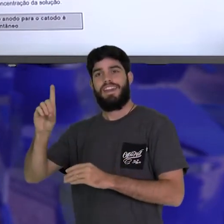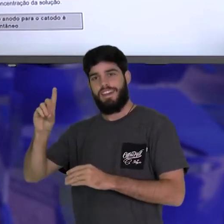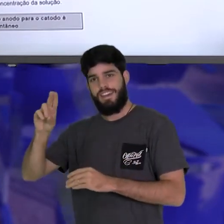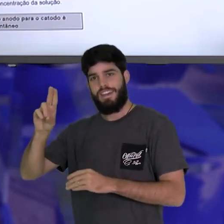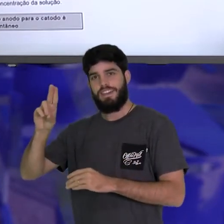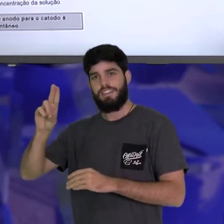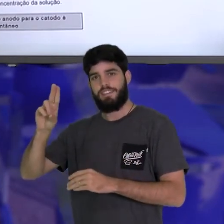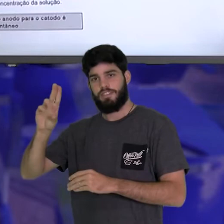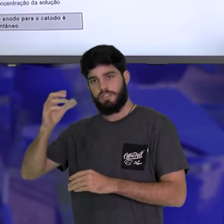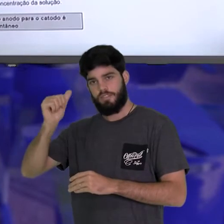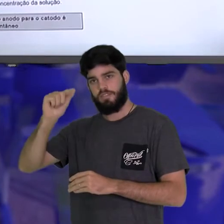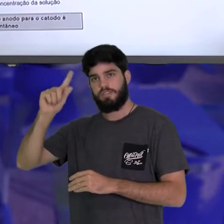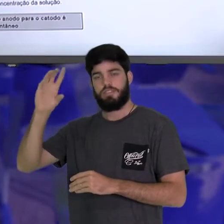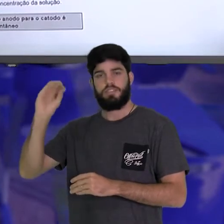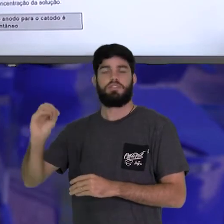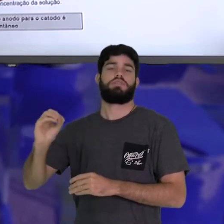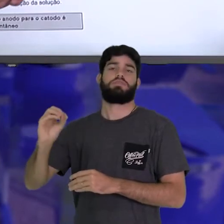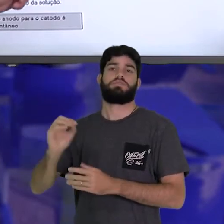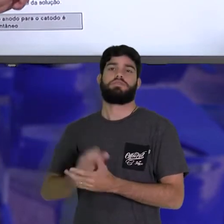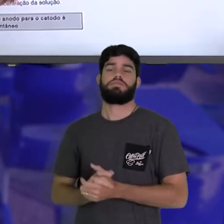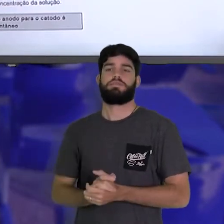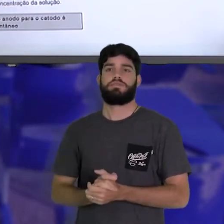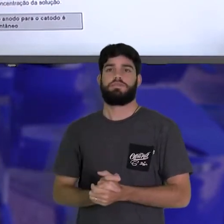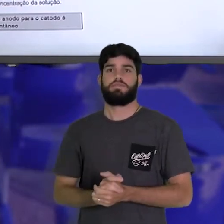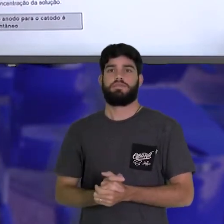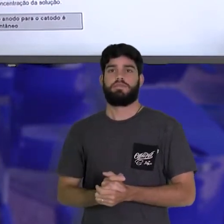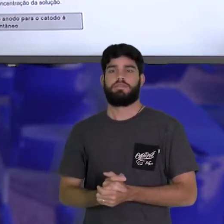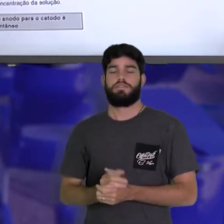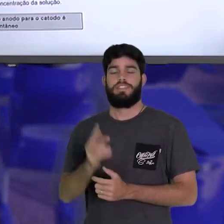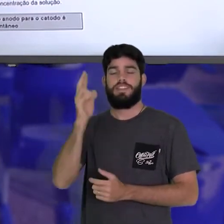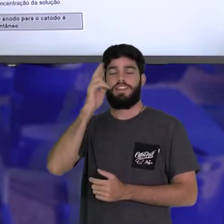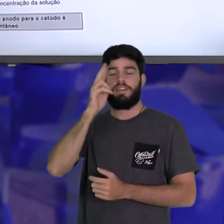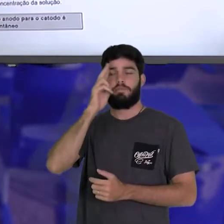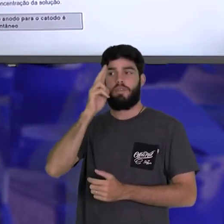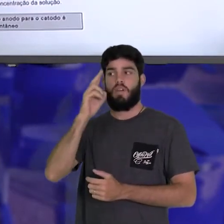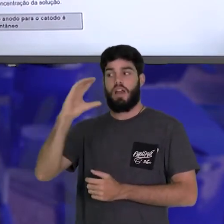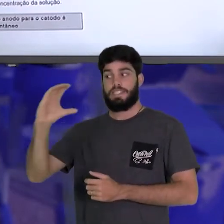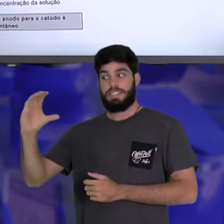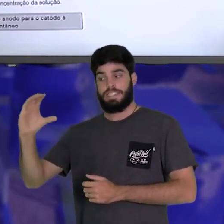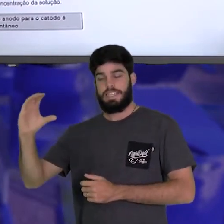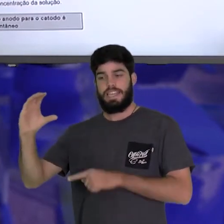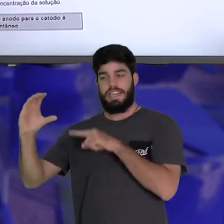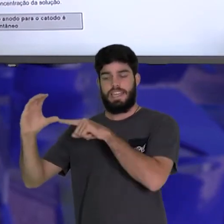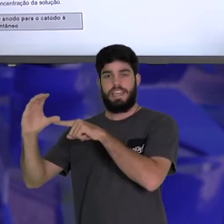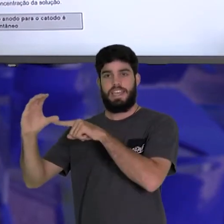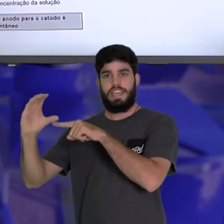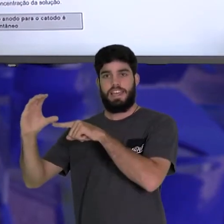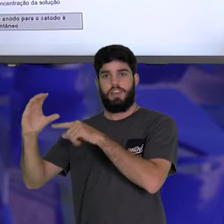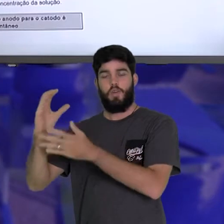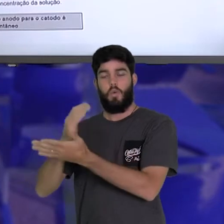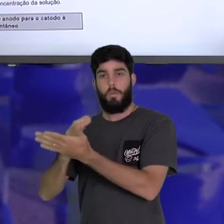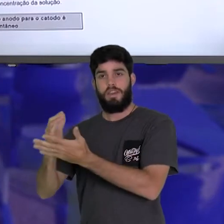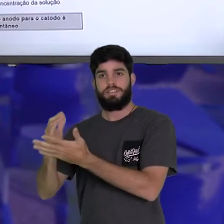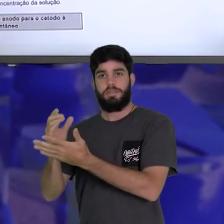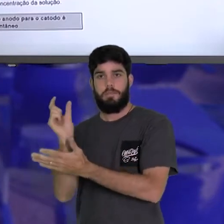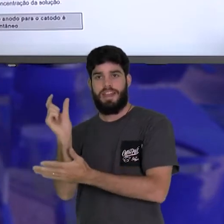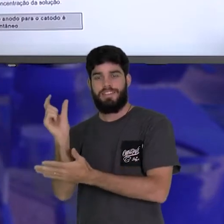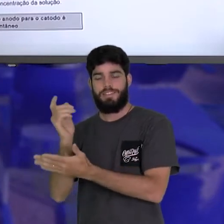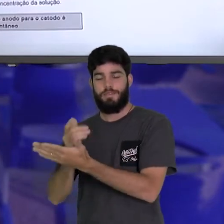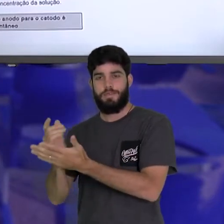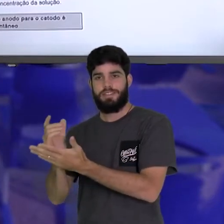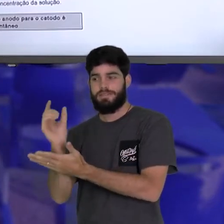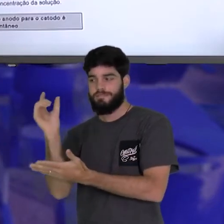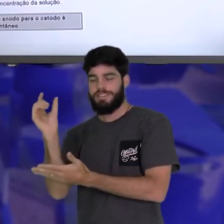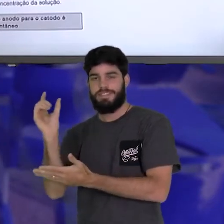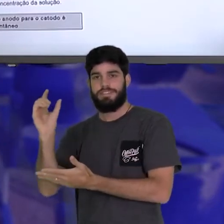consoante com consoante. Cátodo começa com a letra C. É uma consoante.